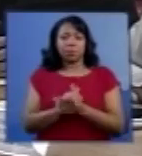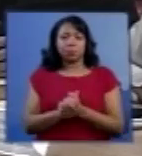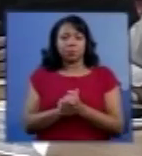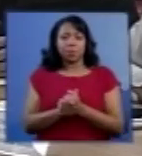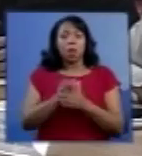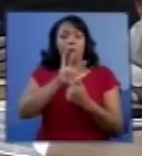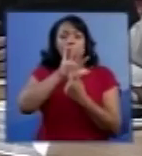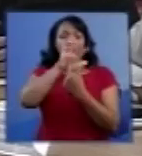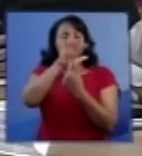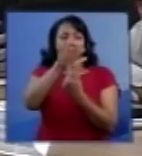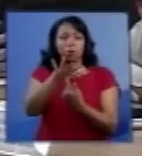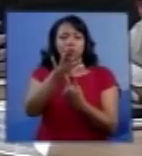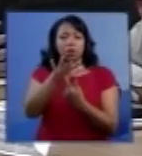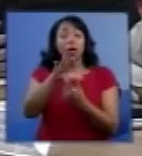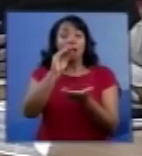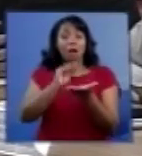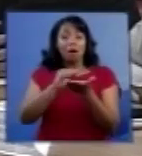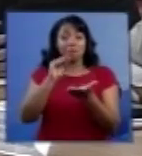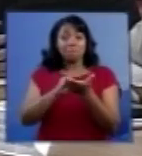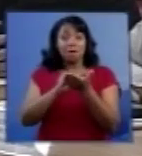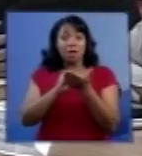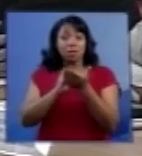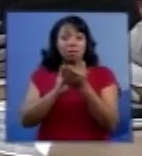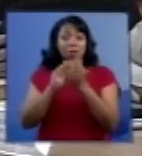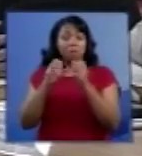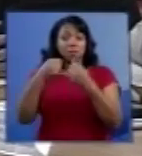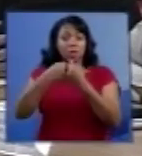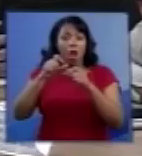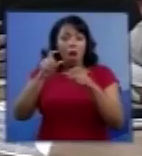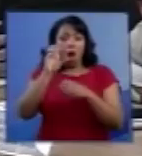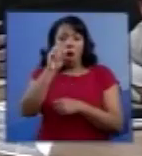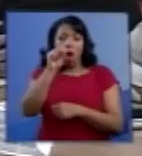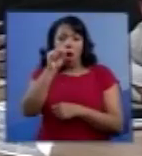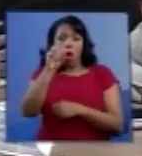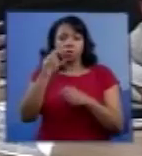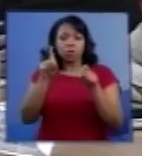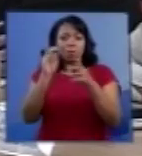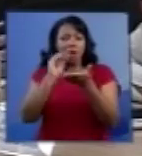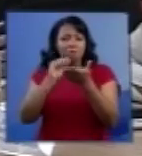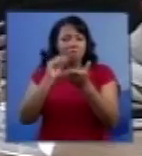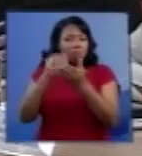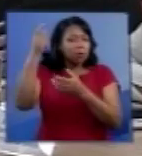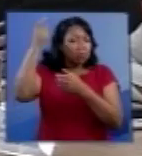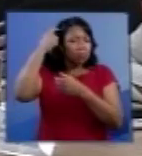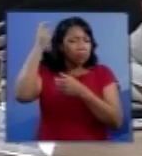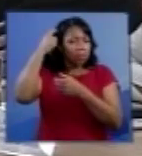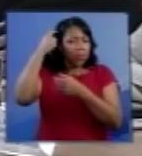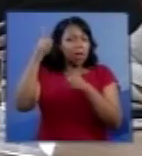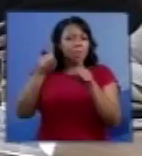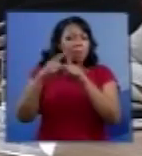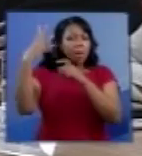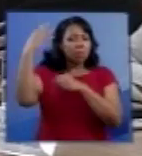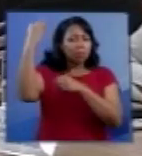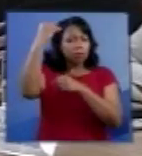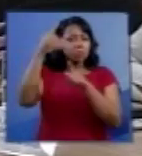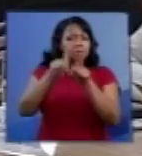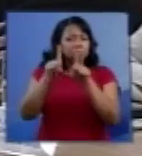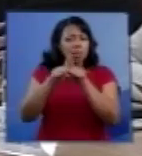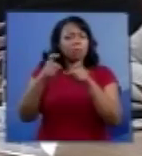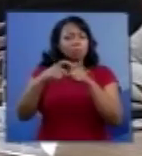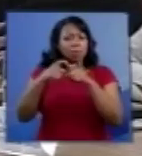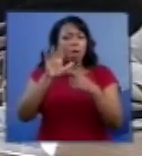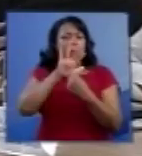mostrando a ausência da formação óssea da abóbula de crânio, fotos clínicas da paciente